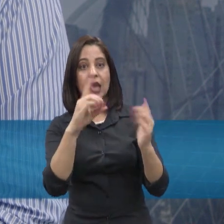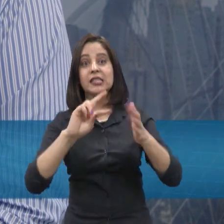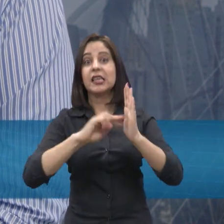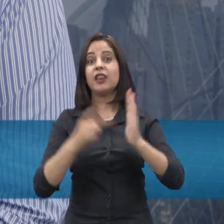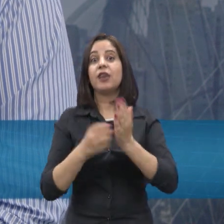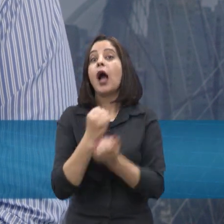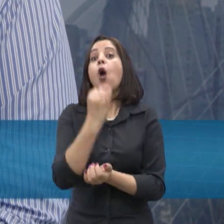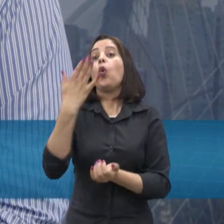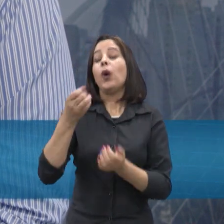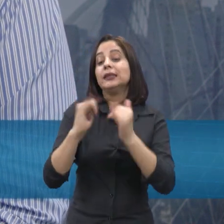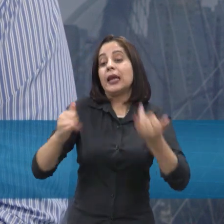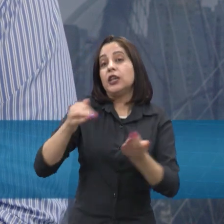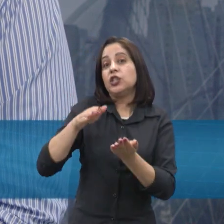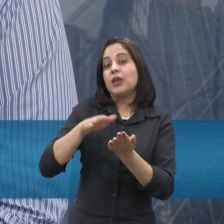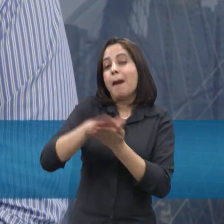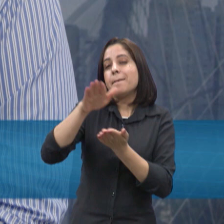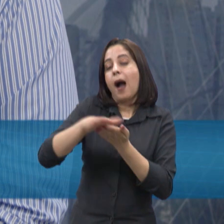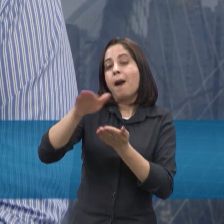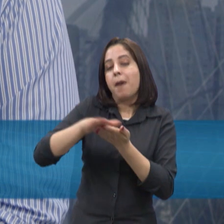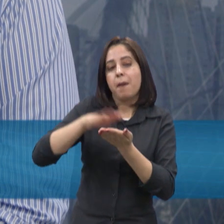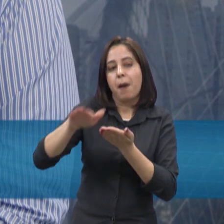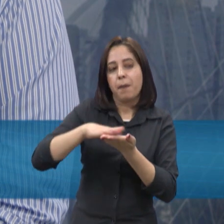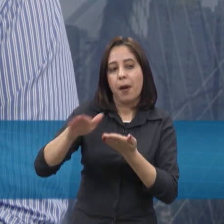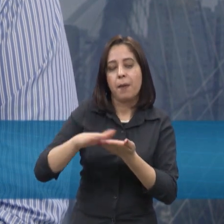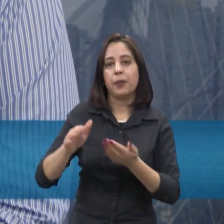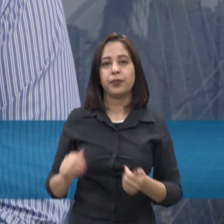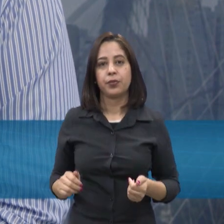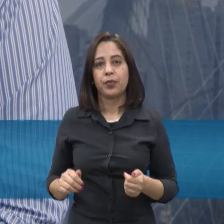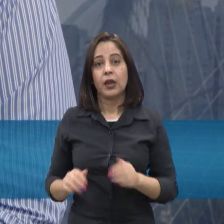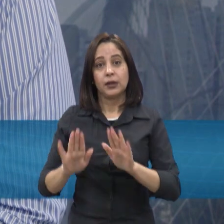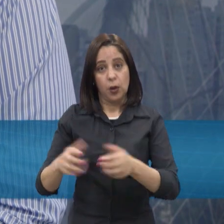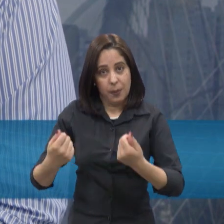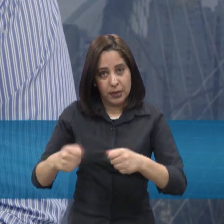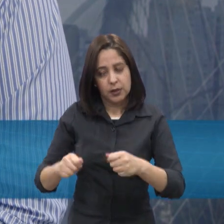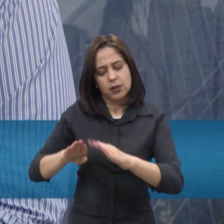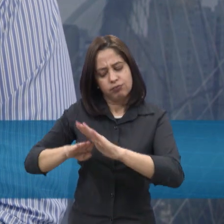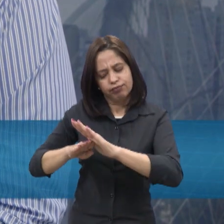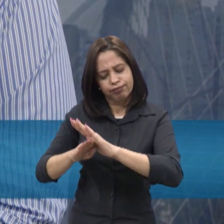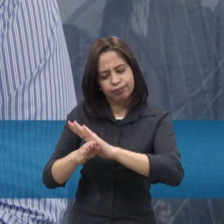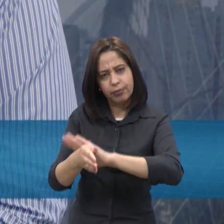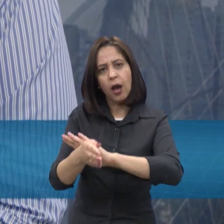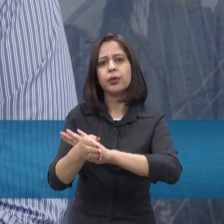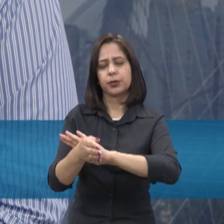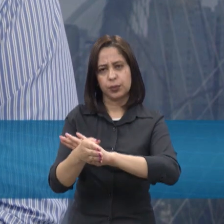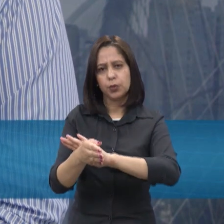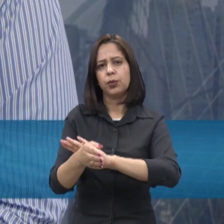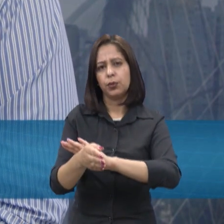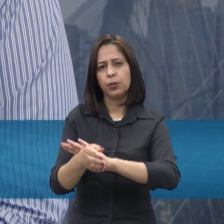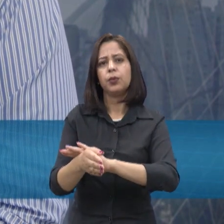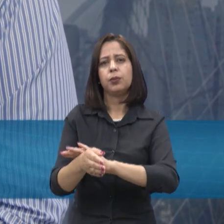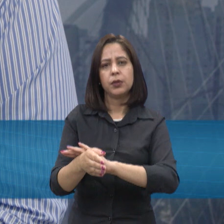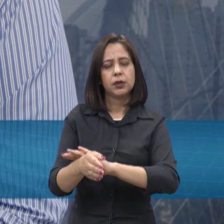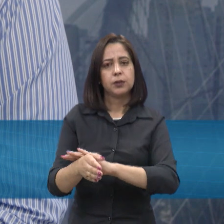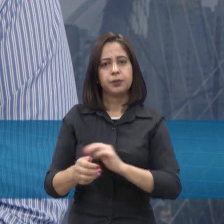equipamentos mais eficientes, a gente criar esses hábitos, como foi dito aqui, de não